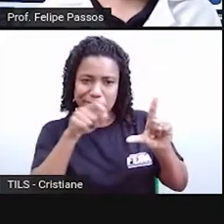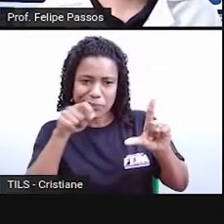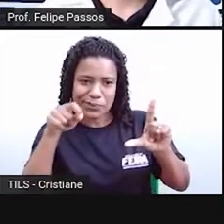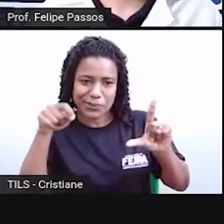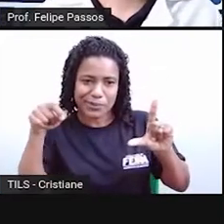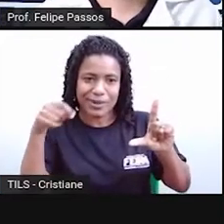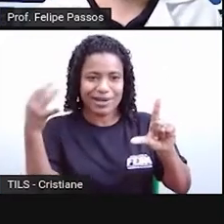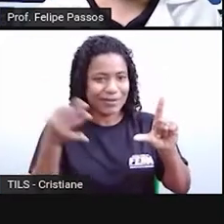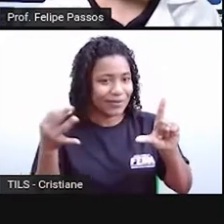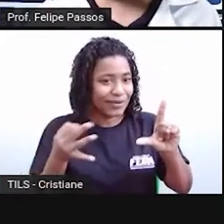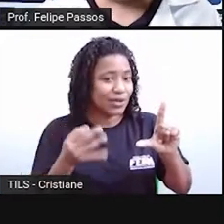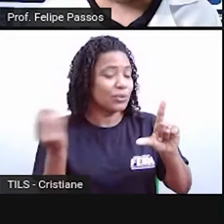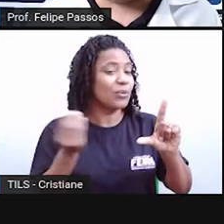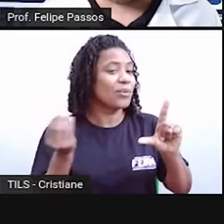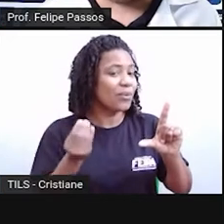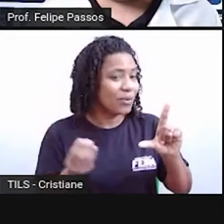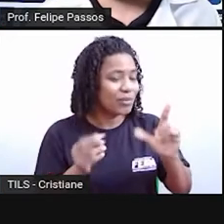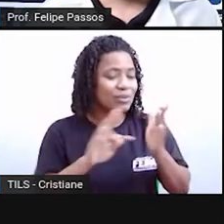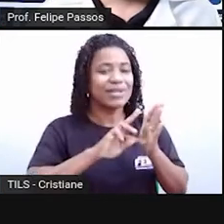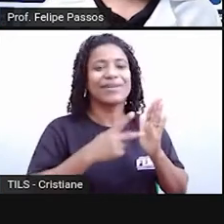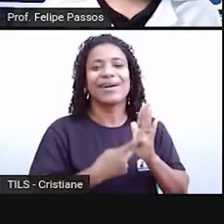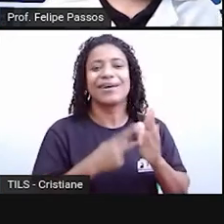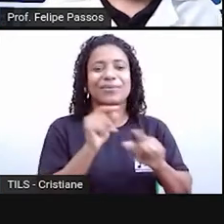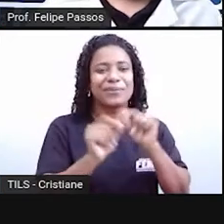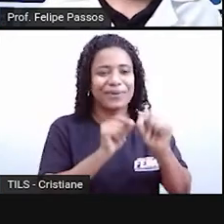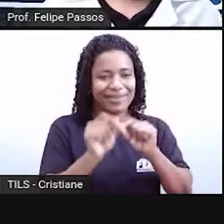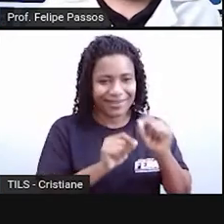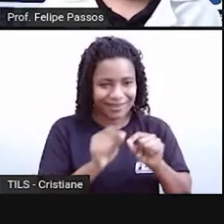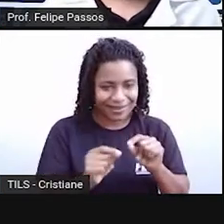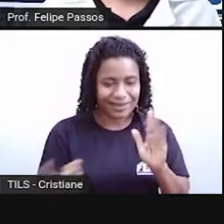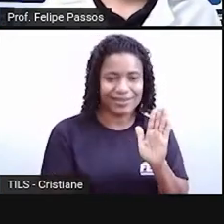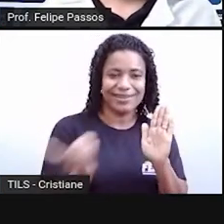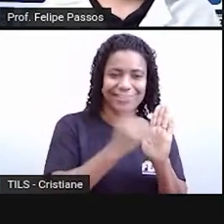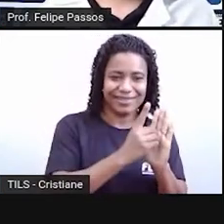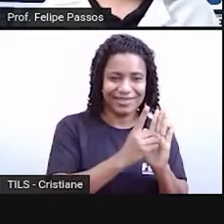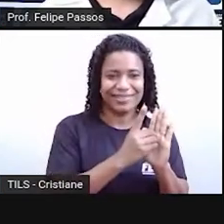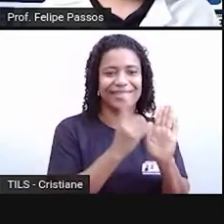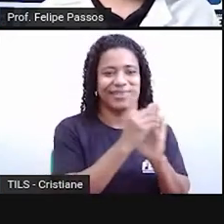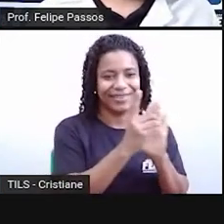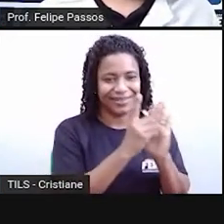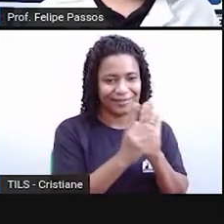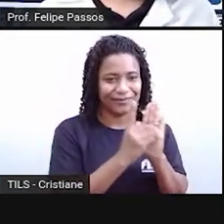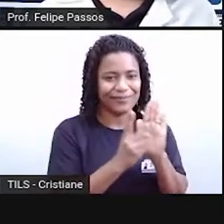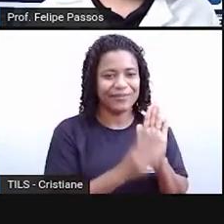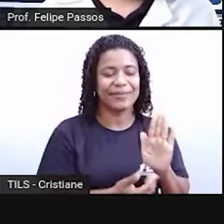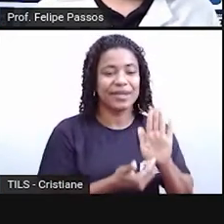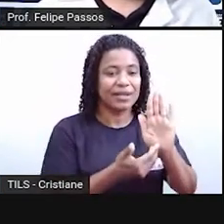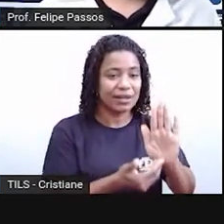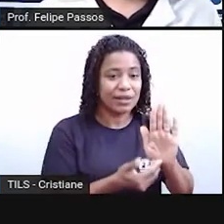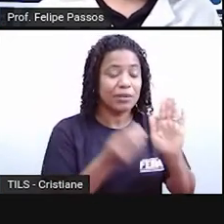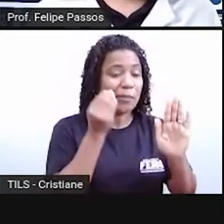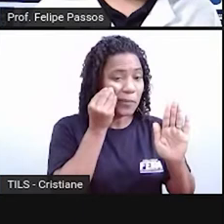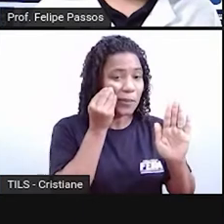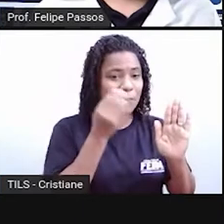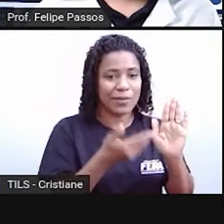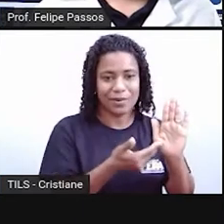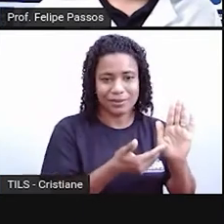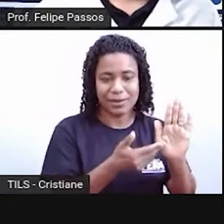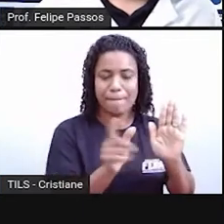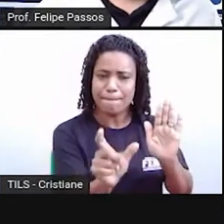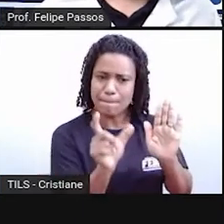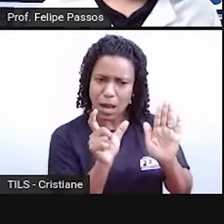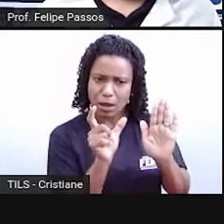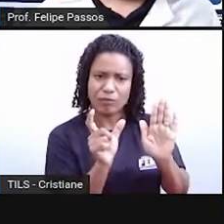palavra? O que significa aquela palavra? Então, de certa forma, o dicionário valida aquela palavra como algo